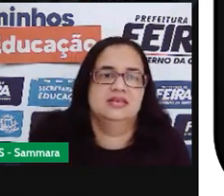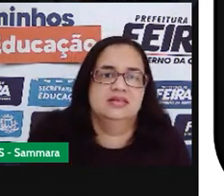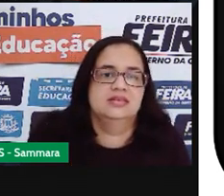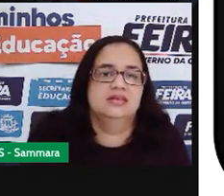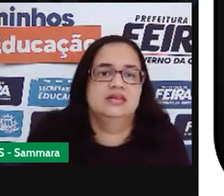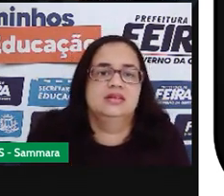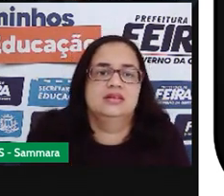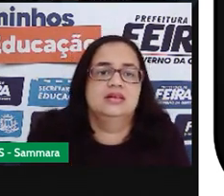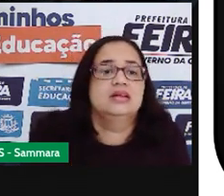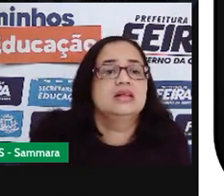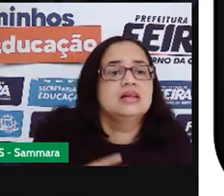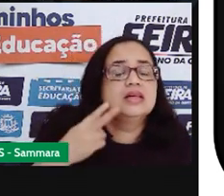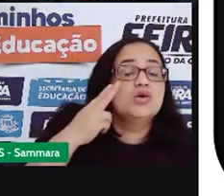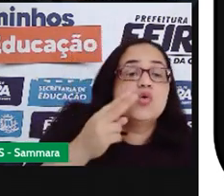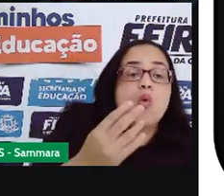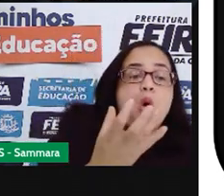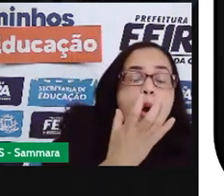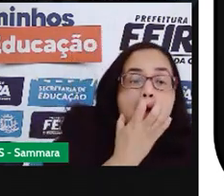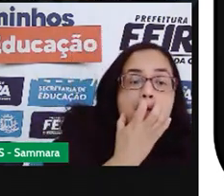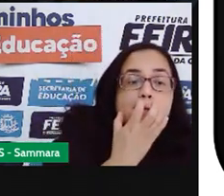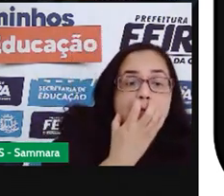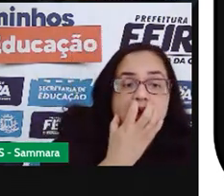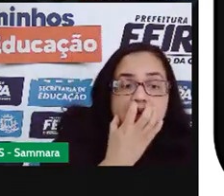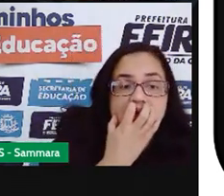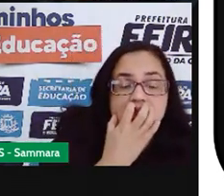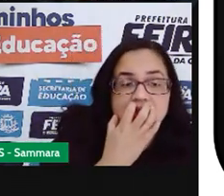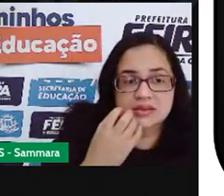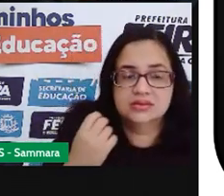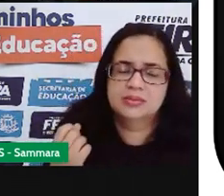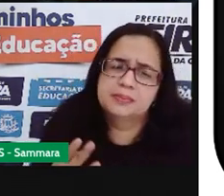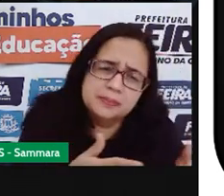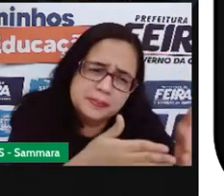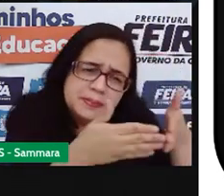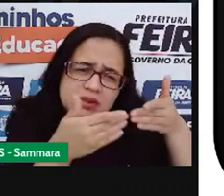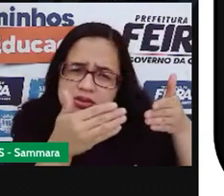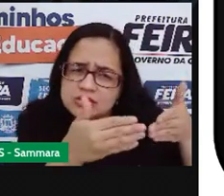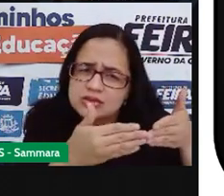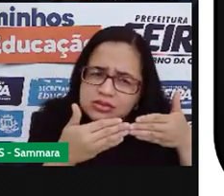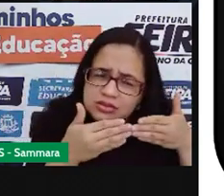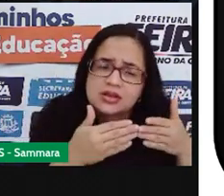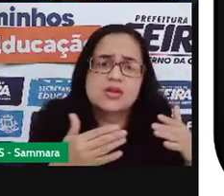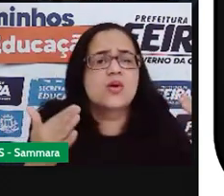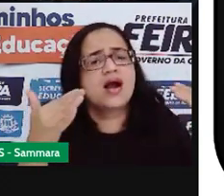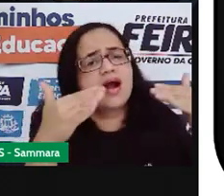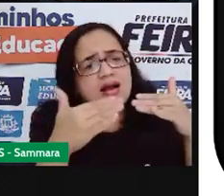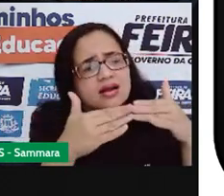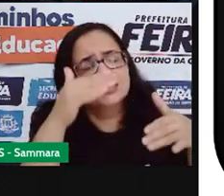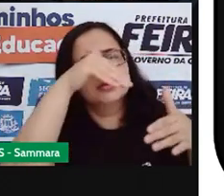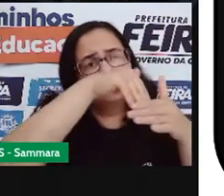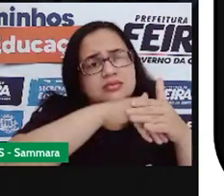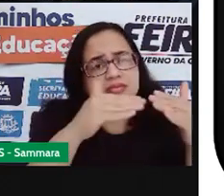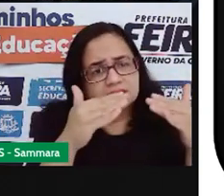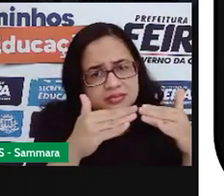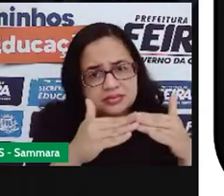Aí, estão os cachorrinhos pedindo um lar para morar.